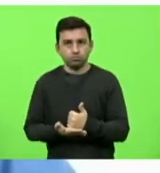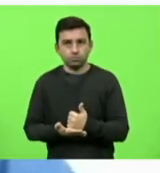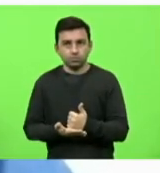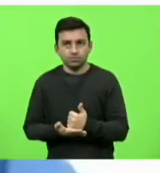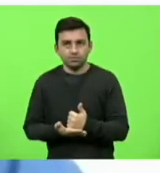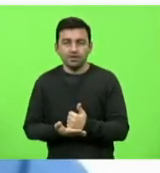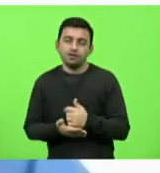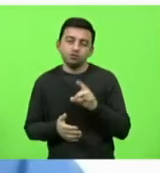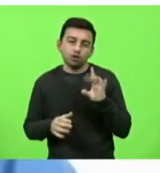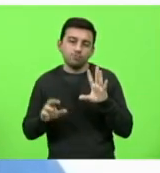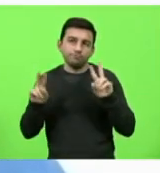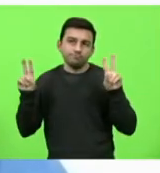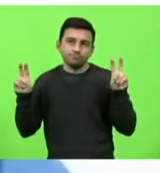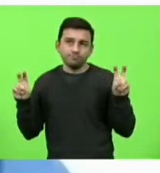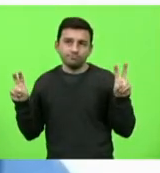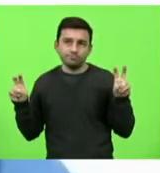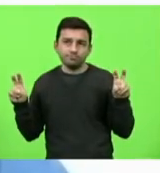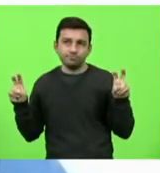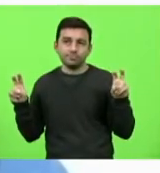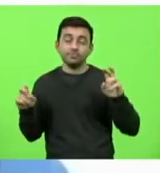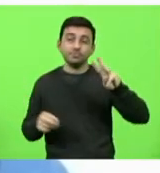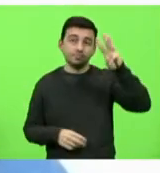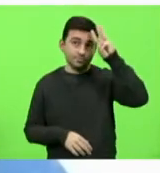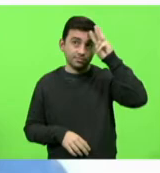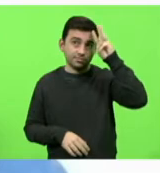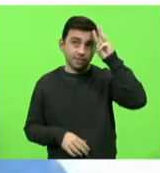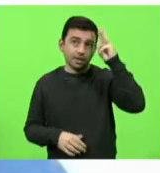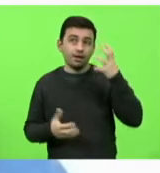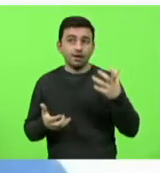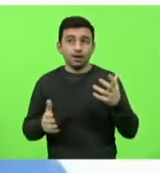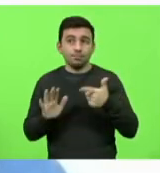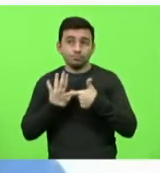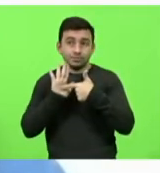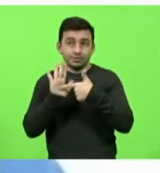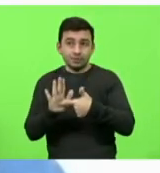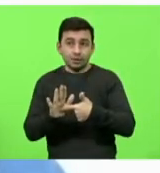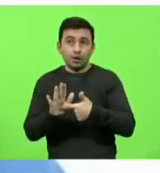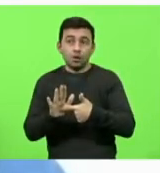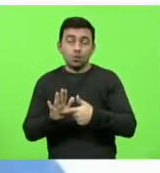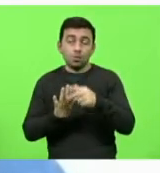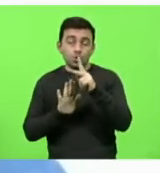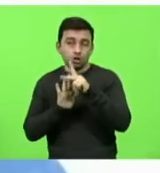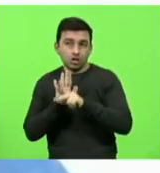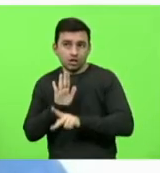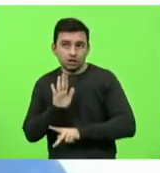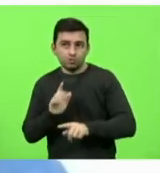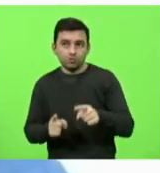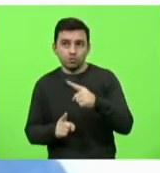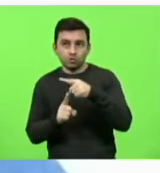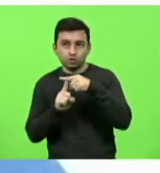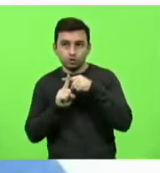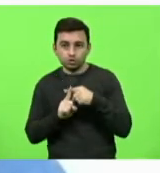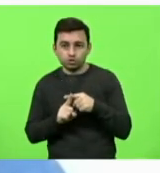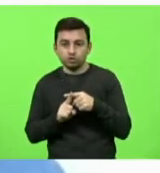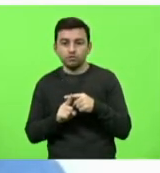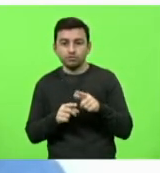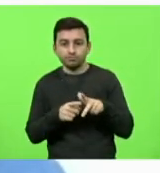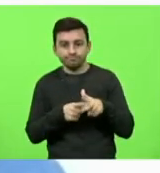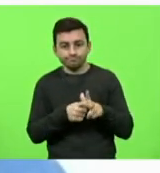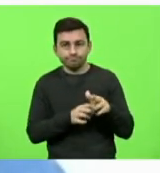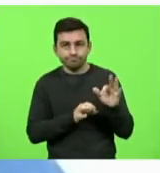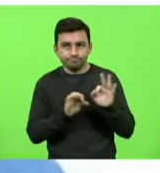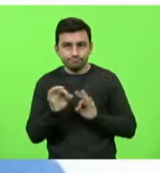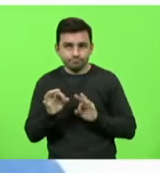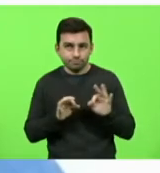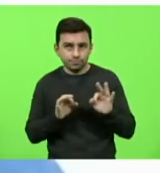esse o assunto. Terça-feira, eu quero apresentar um projeto positivo, a reforma da escola Dona